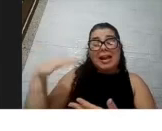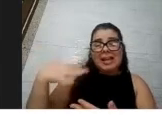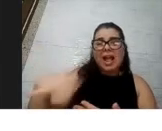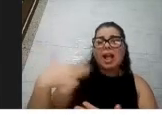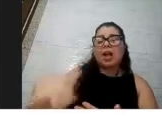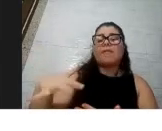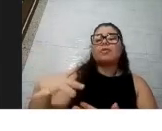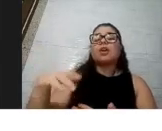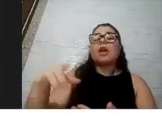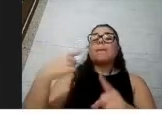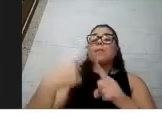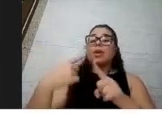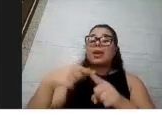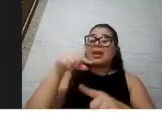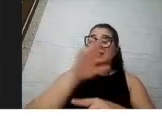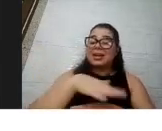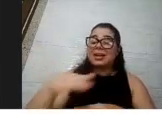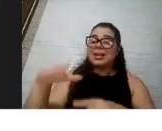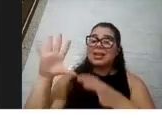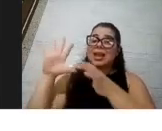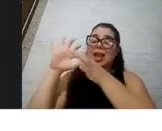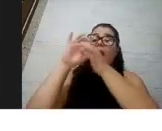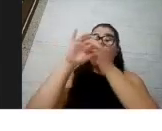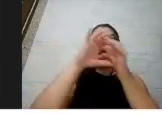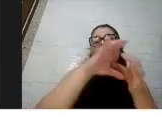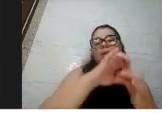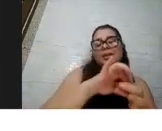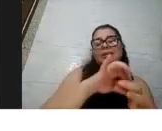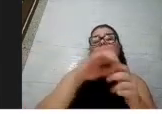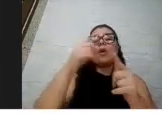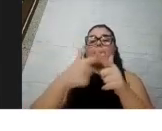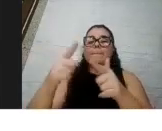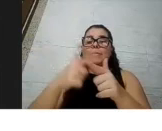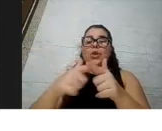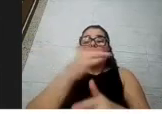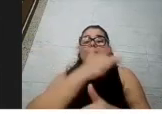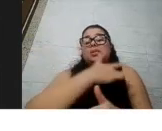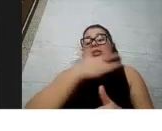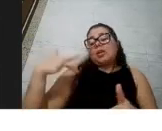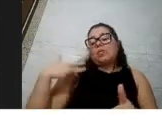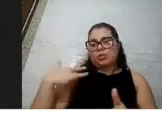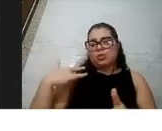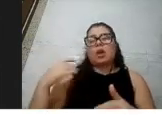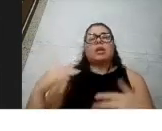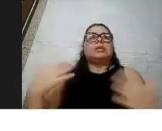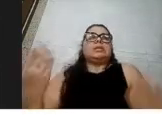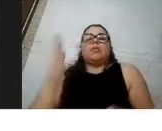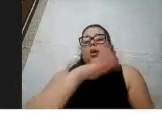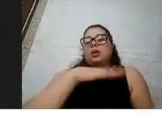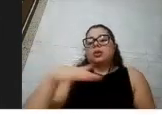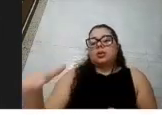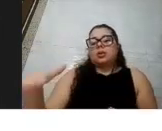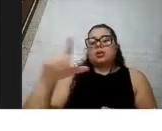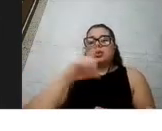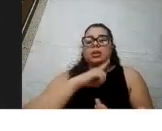associados àquelas crianças que têm condições de saúde juntos, né, então uma criança que tem uma doença